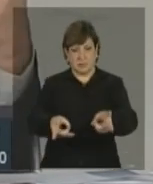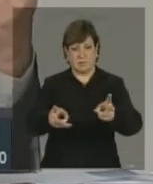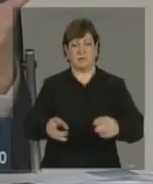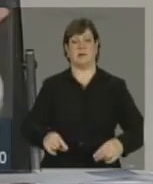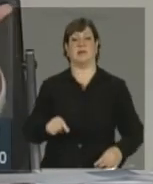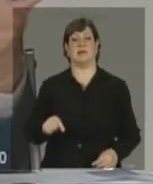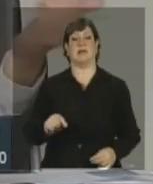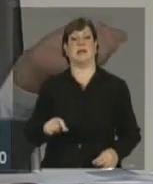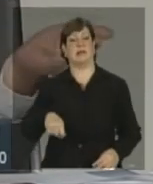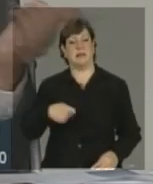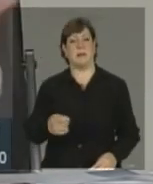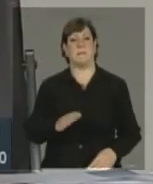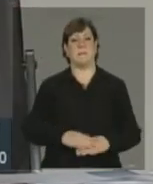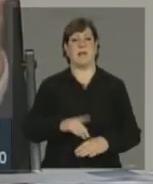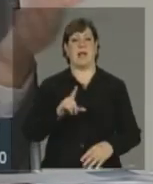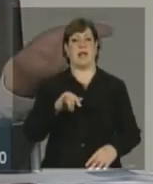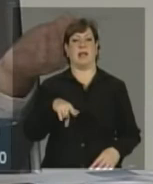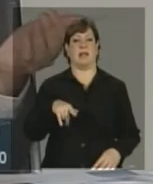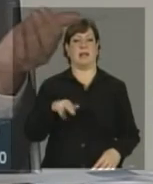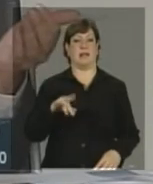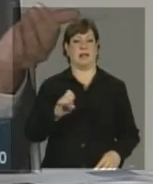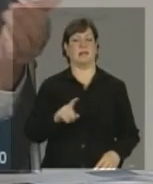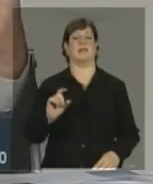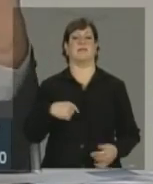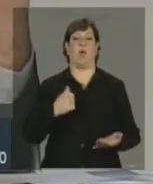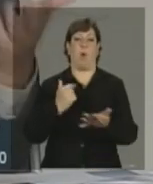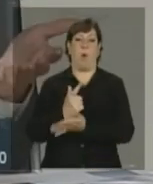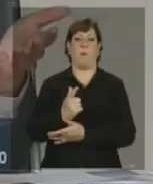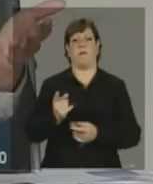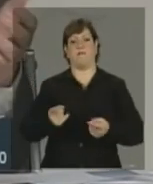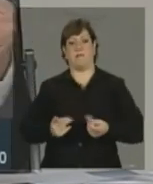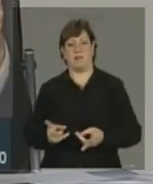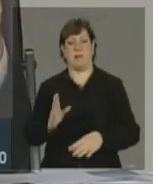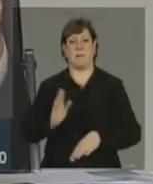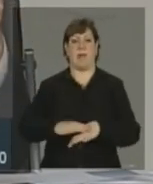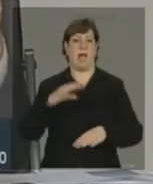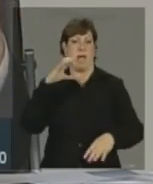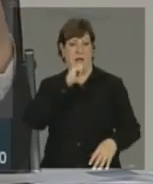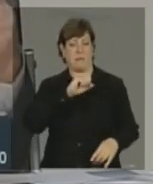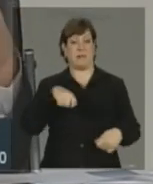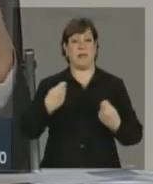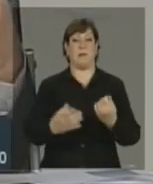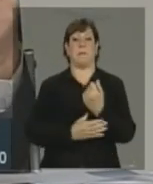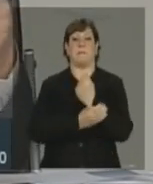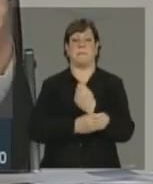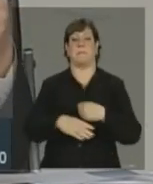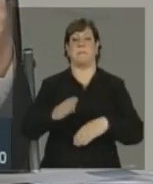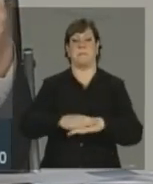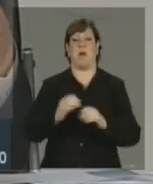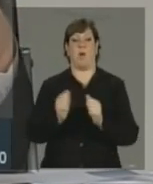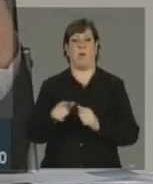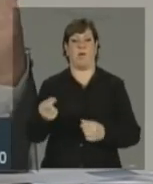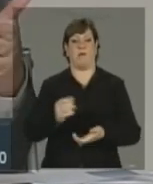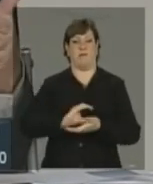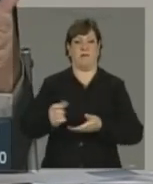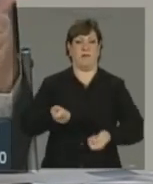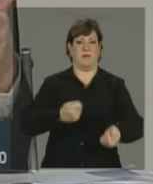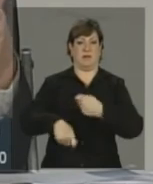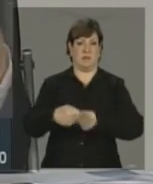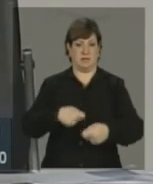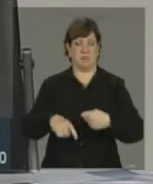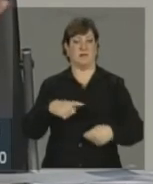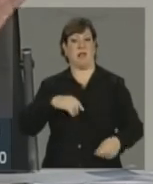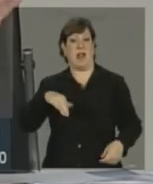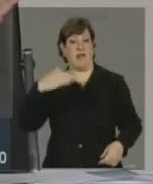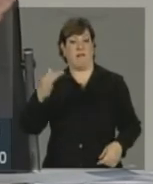externa, permite compras e vendas mais rapidamente, dá mais segurança ao investidor no que concerna ele estar posicionado em real lá fora.